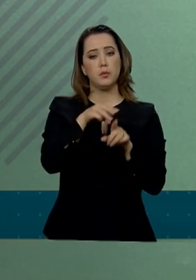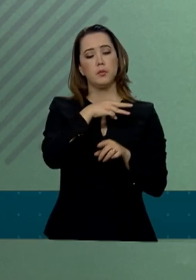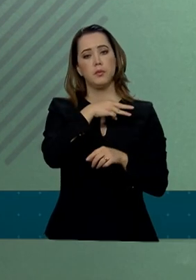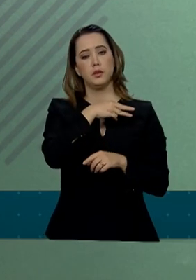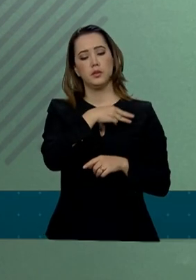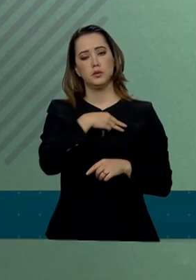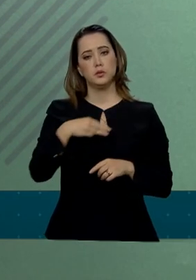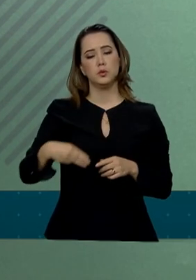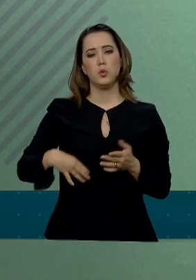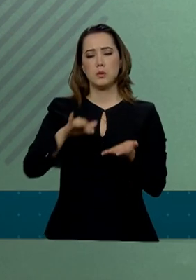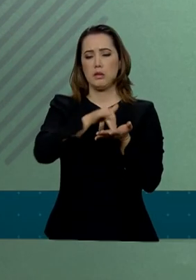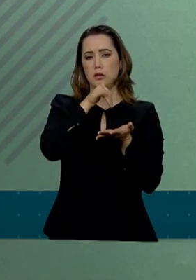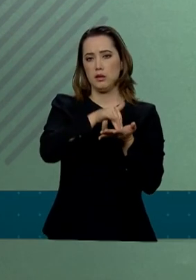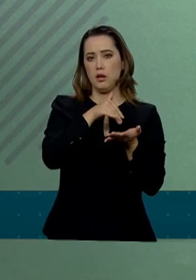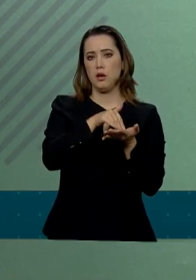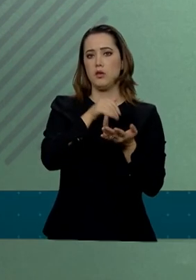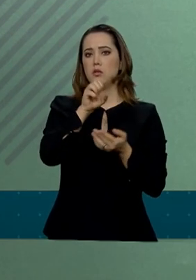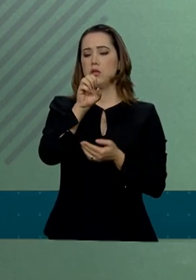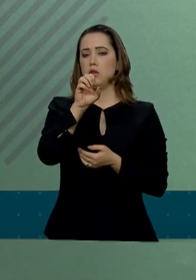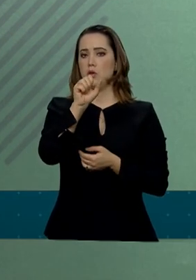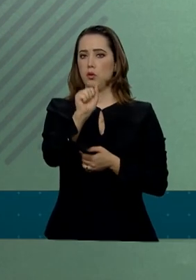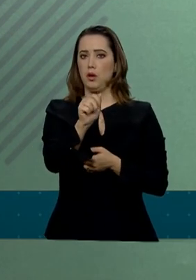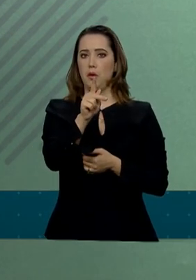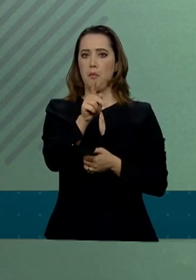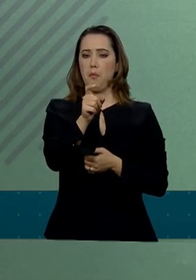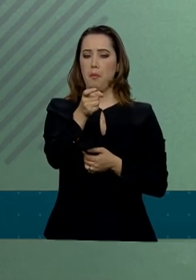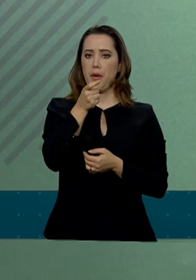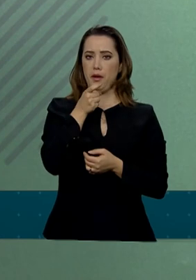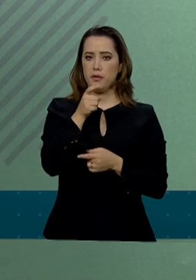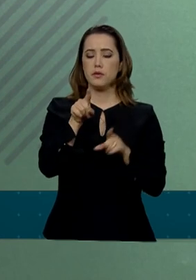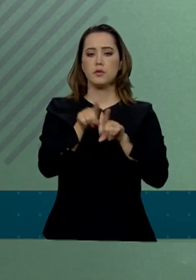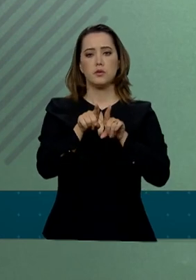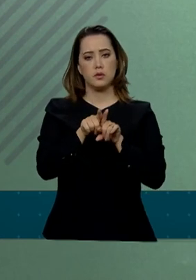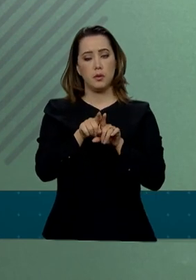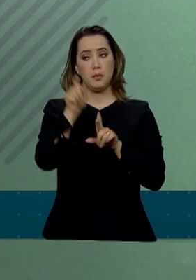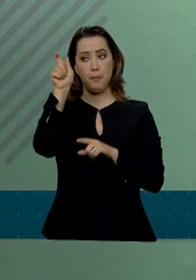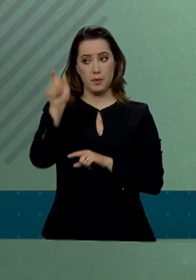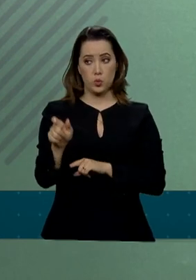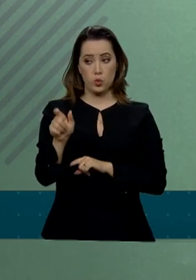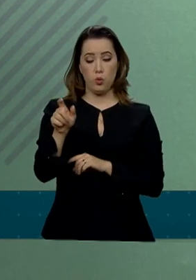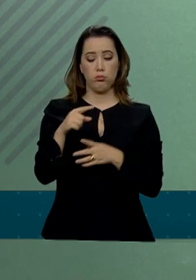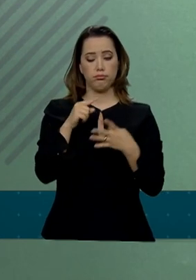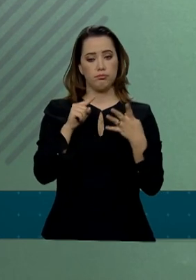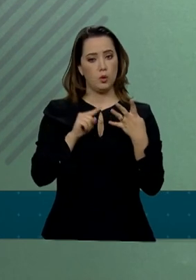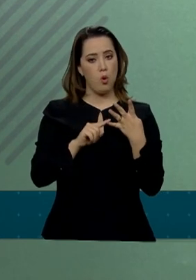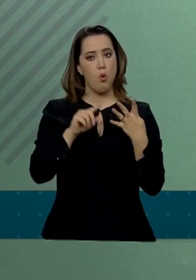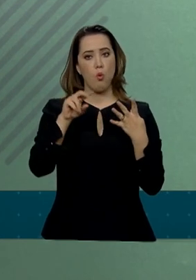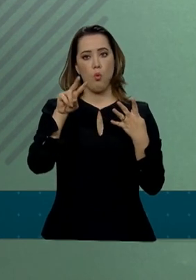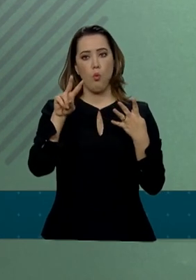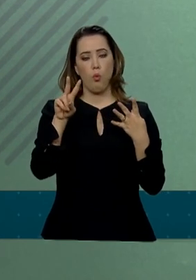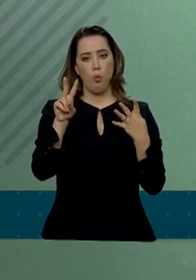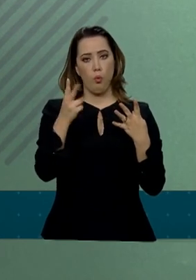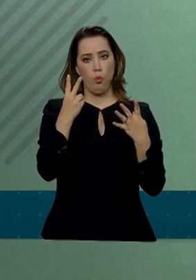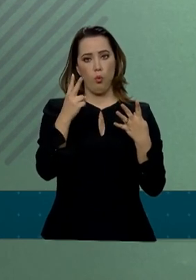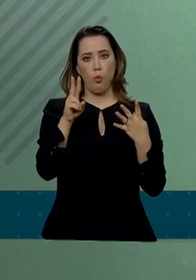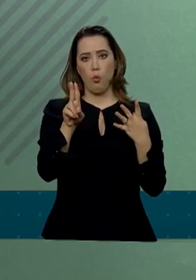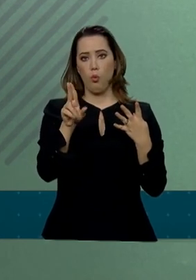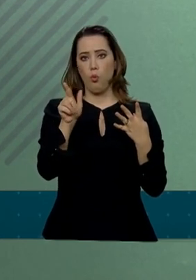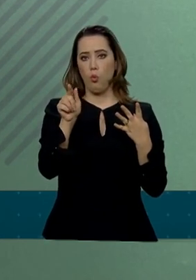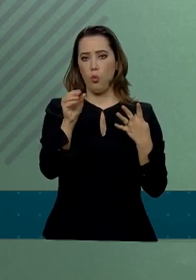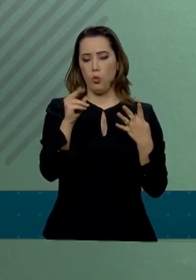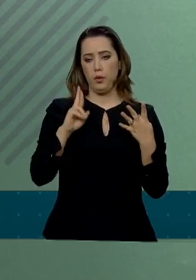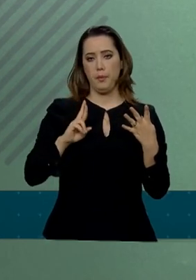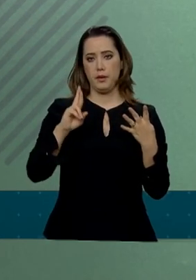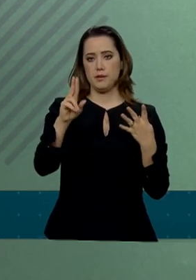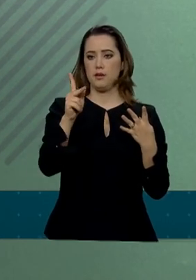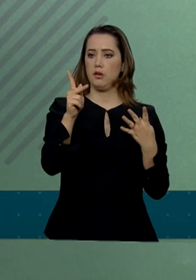Exportações e Investimentos, Apex, e o senhor Hugo Flores Timorã, representante do BID no Brasil.